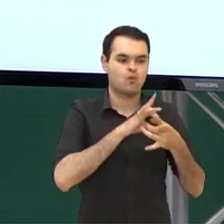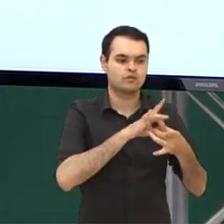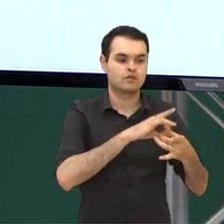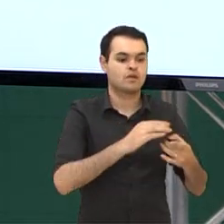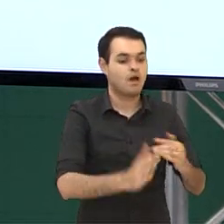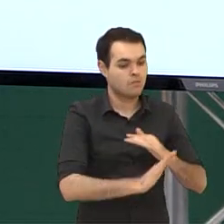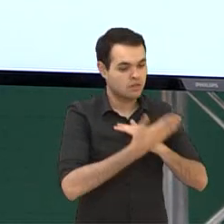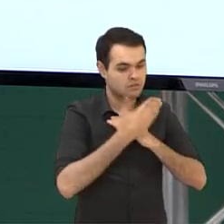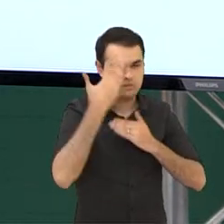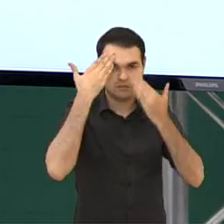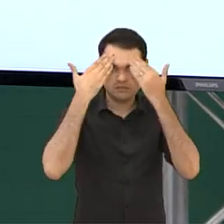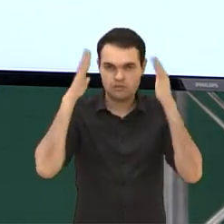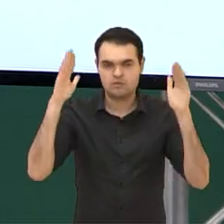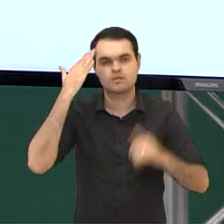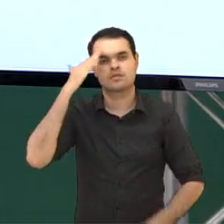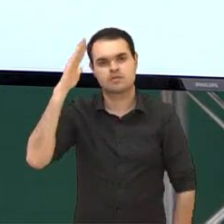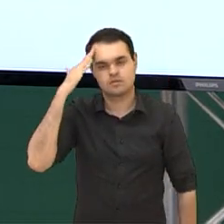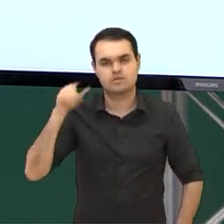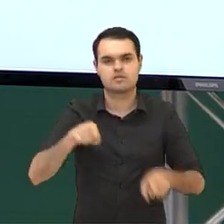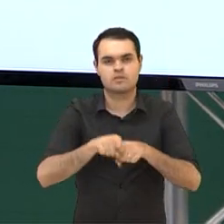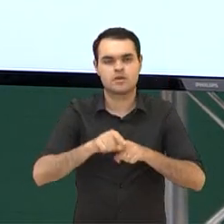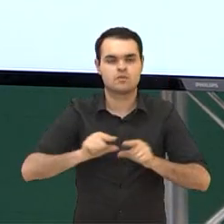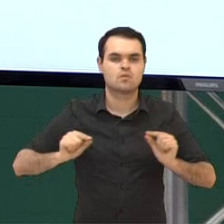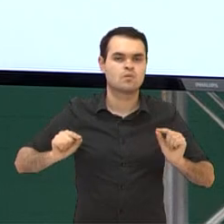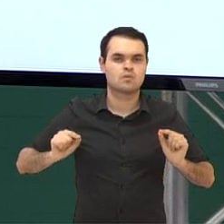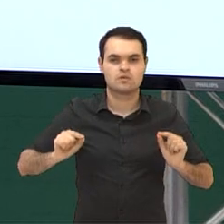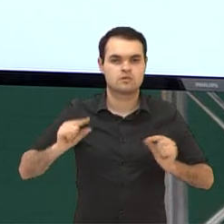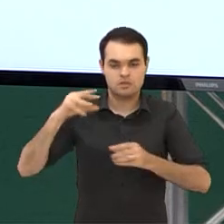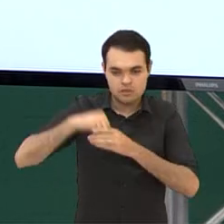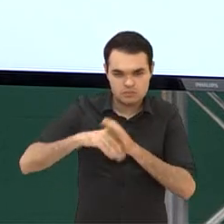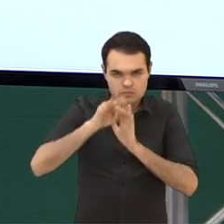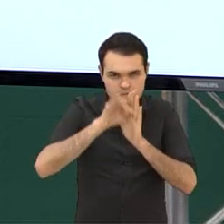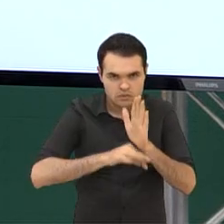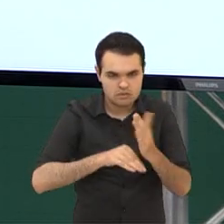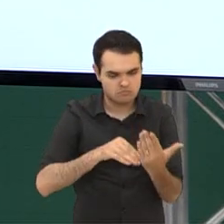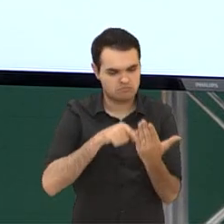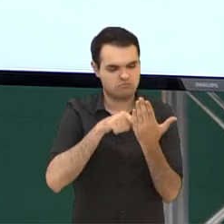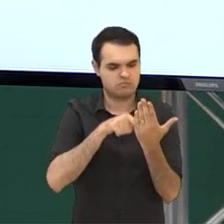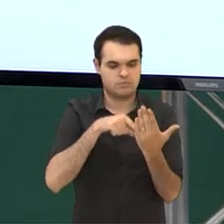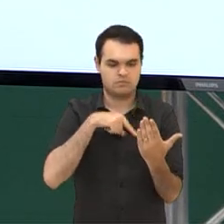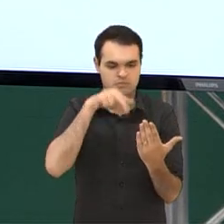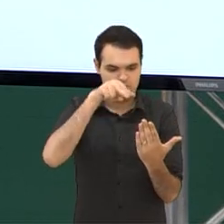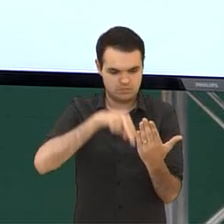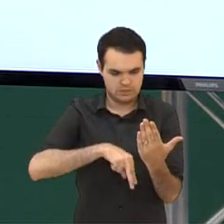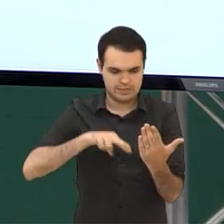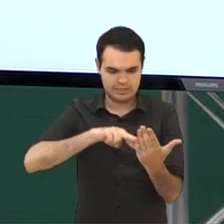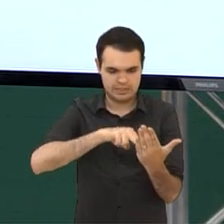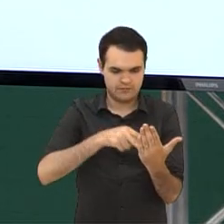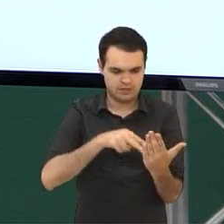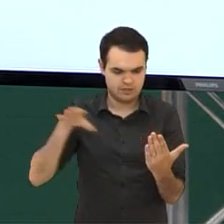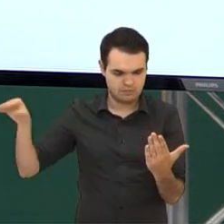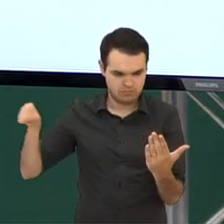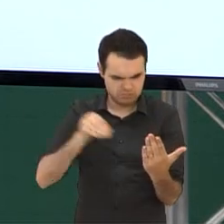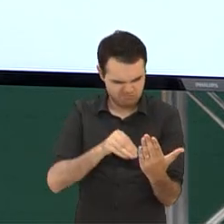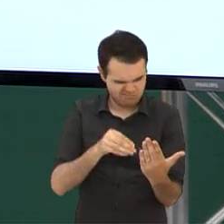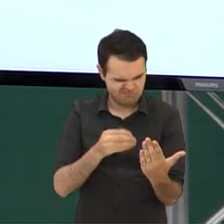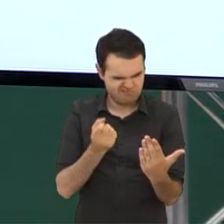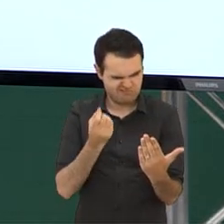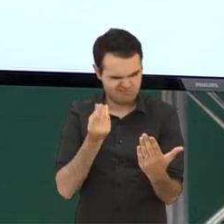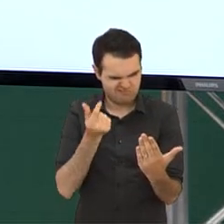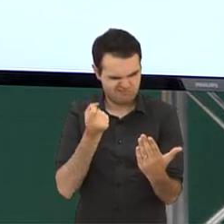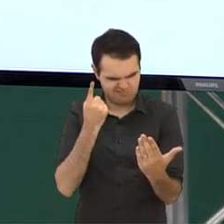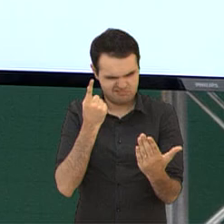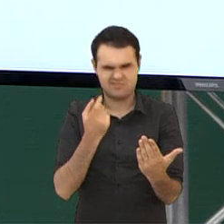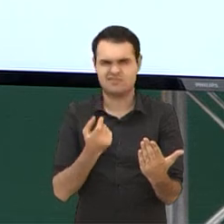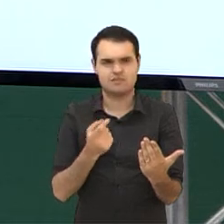bastante. E sobretudo entender que dentro de um texto ela vai ter um determinado significado que não dá pra você pegar o pé da letra. Exatamente.